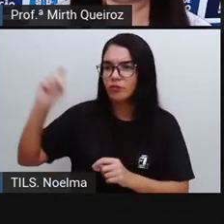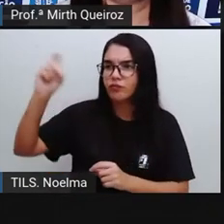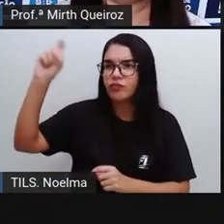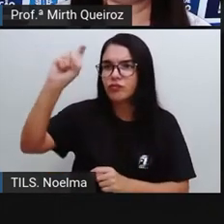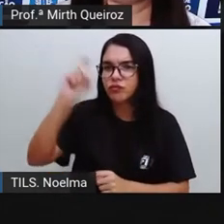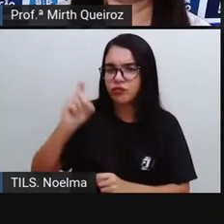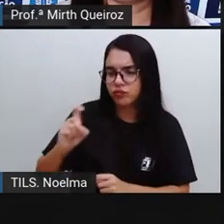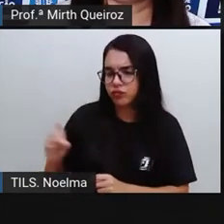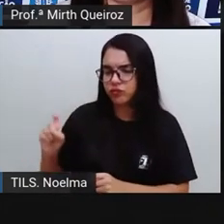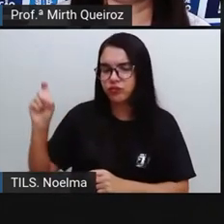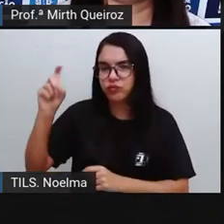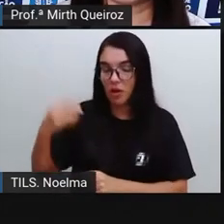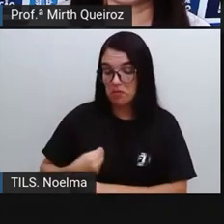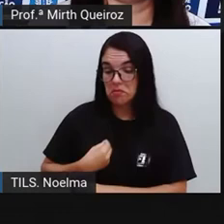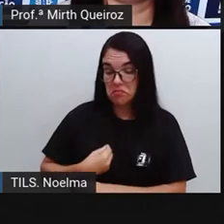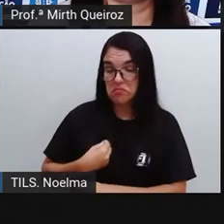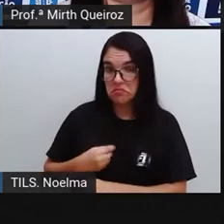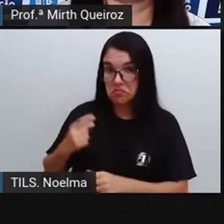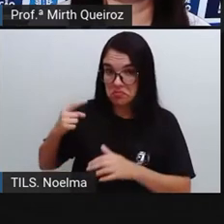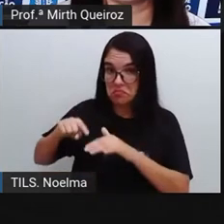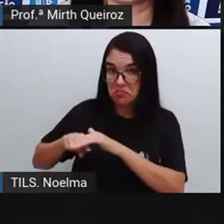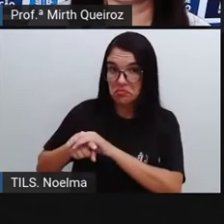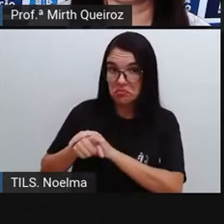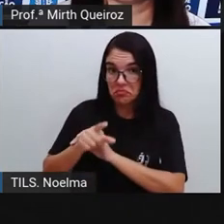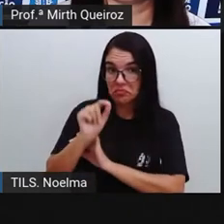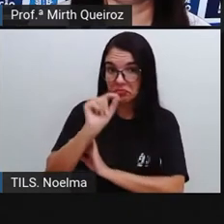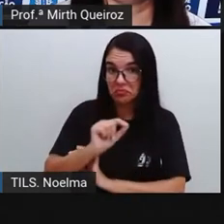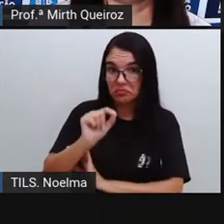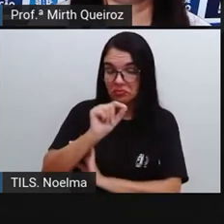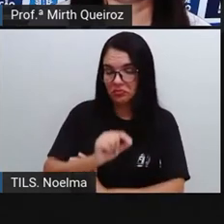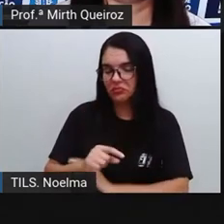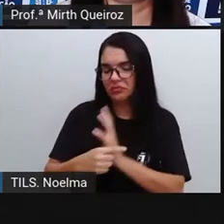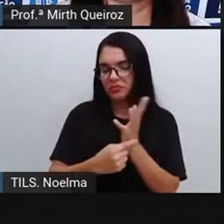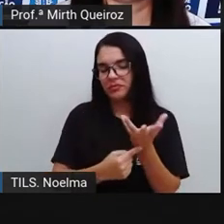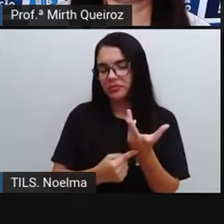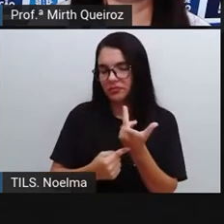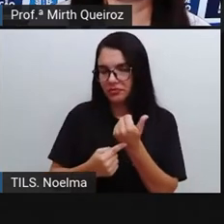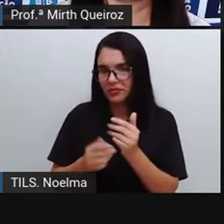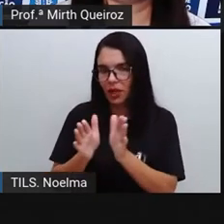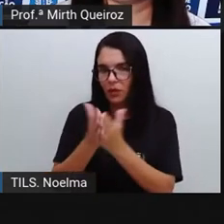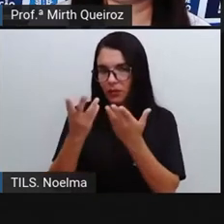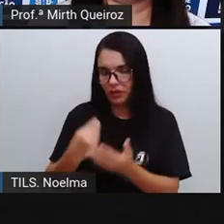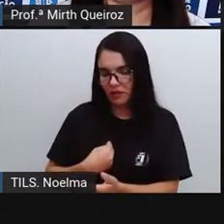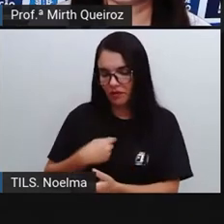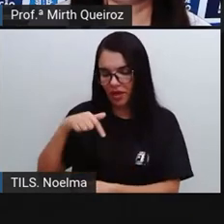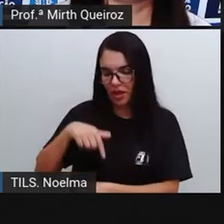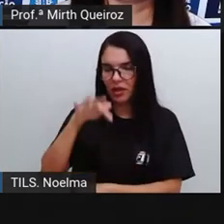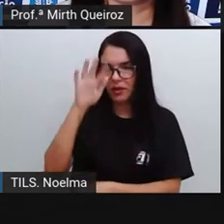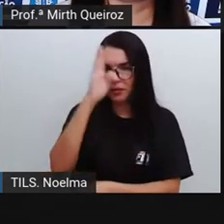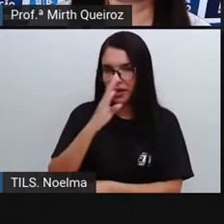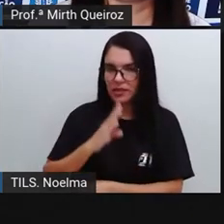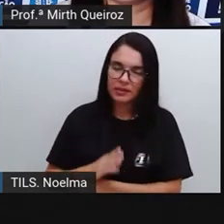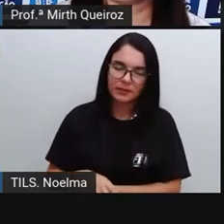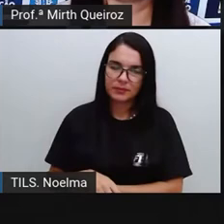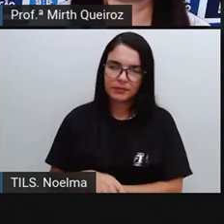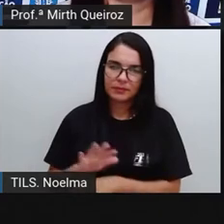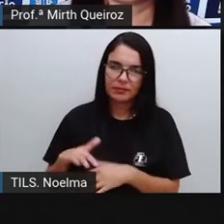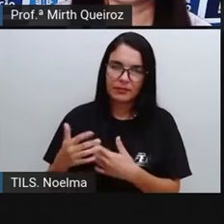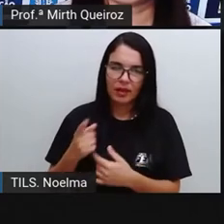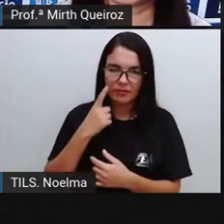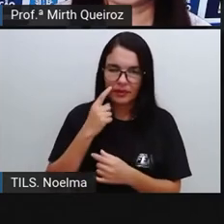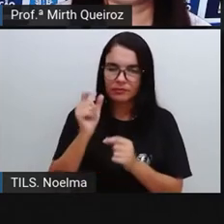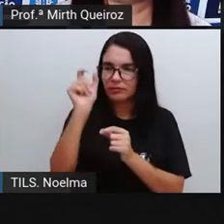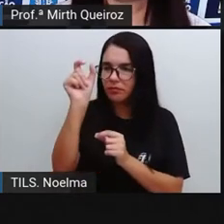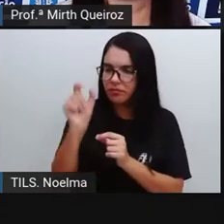com bastante intensidade na formação do artista, quando ele vivia ainda no Brasil. O traço espesso